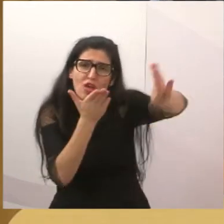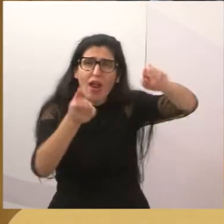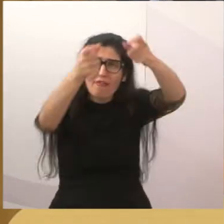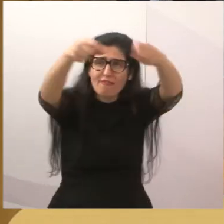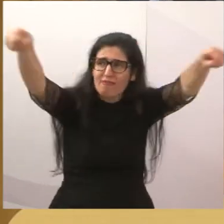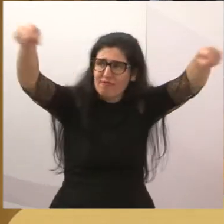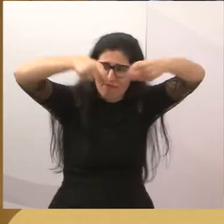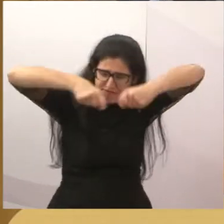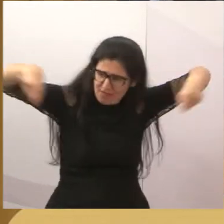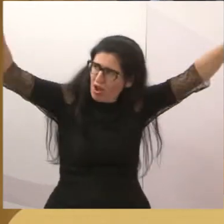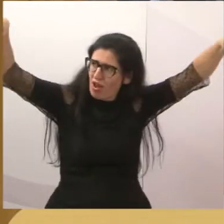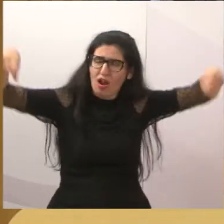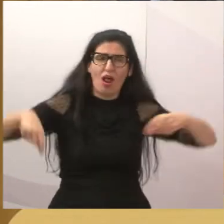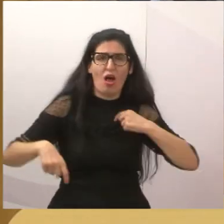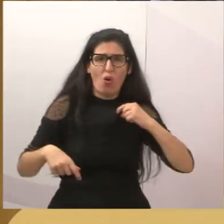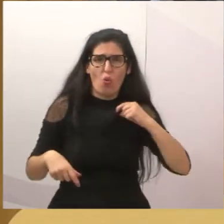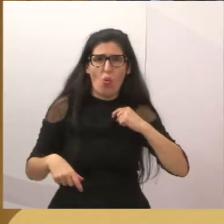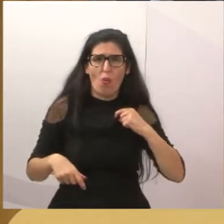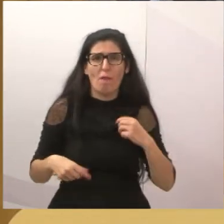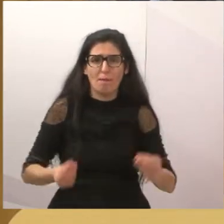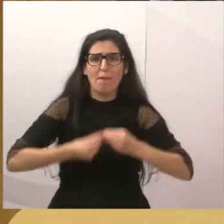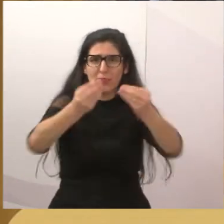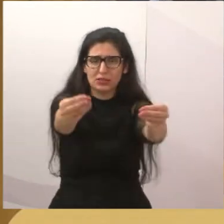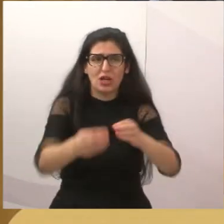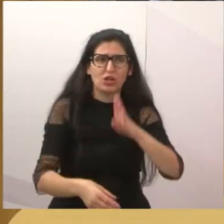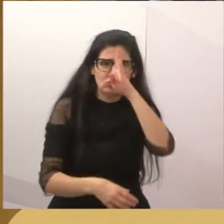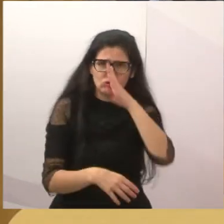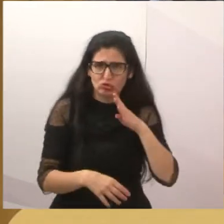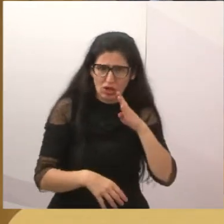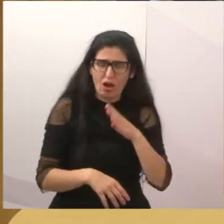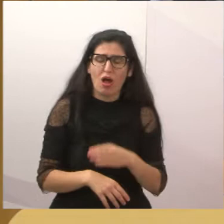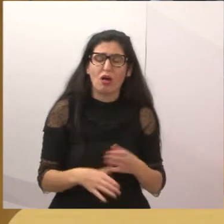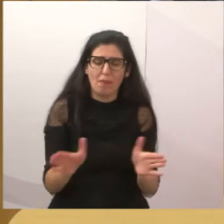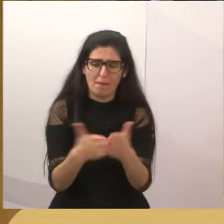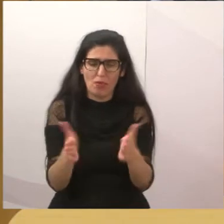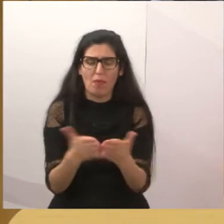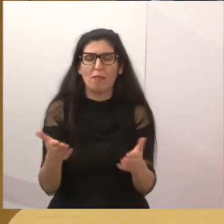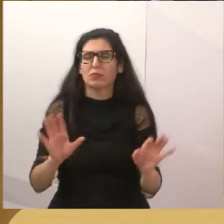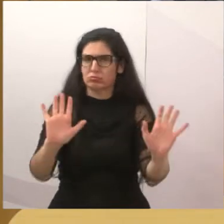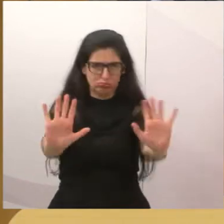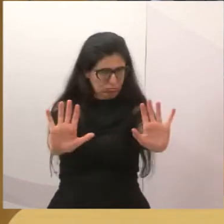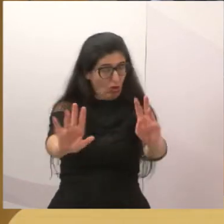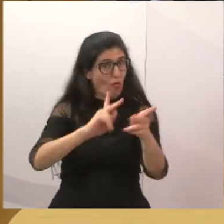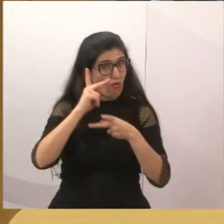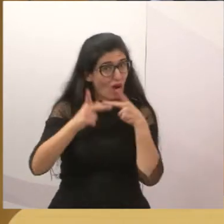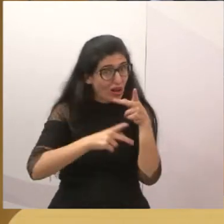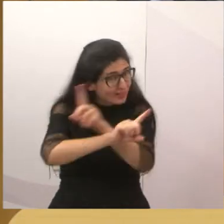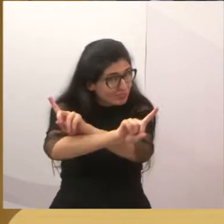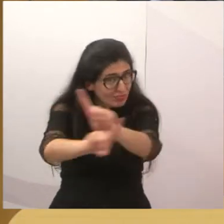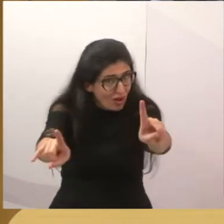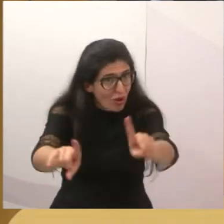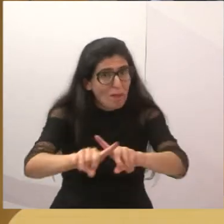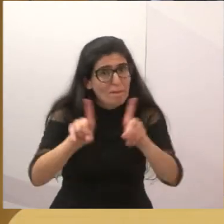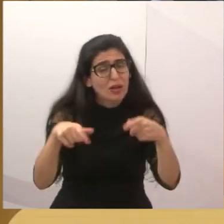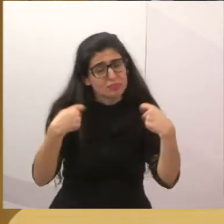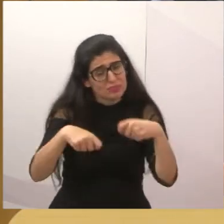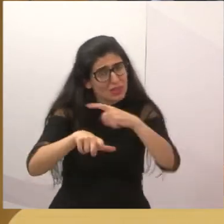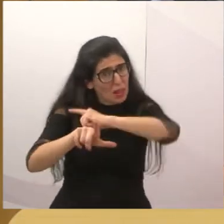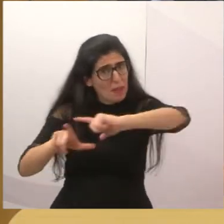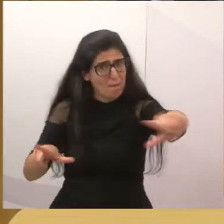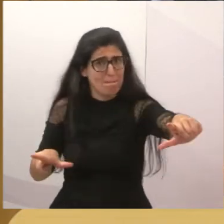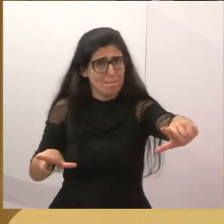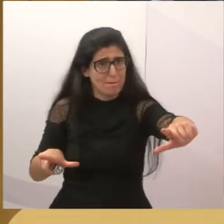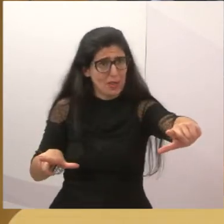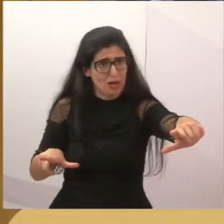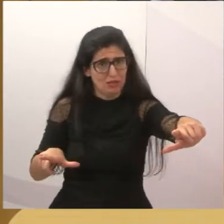tudo aquilo que faz bem para as pessoas e para os animais tem que ser mantido. Só que eu acho que a gente tem que manter também a limpeza da cidade. Não é isso que a